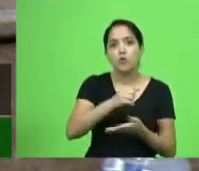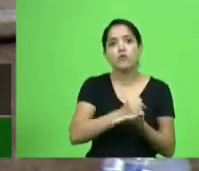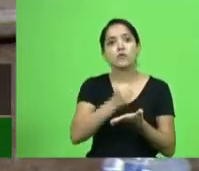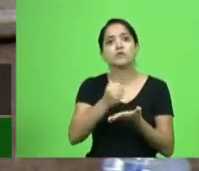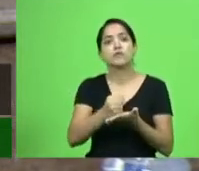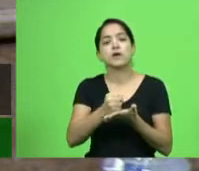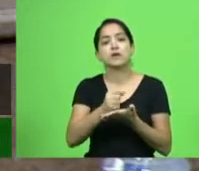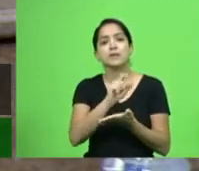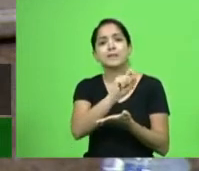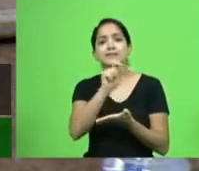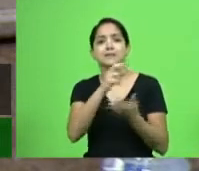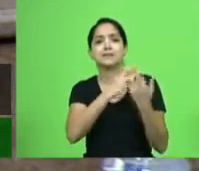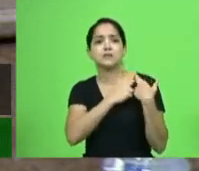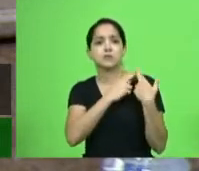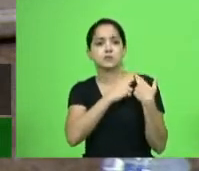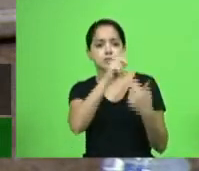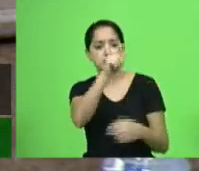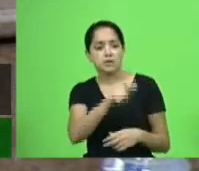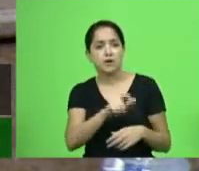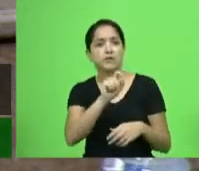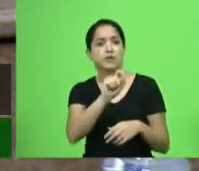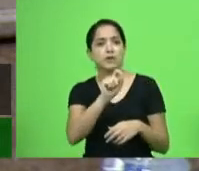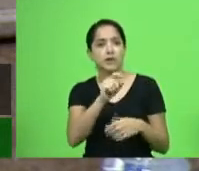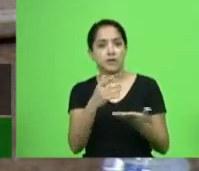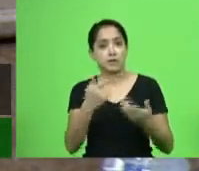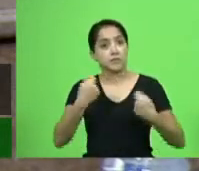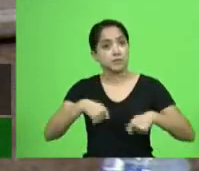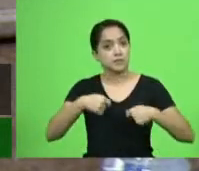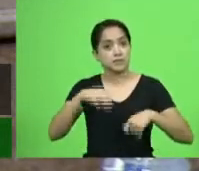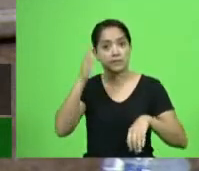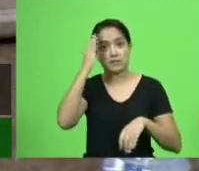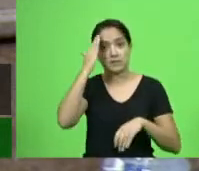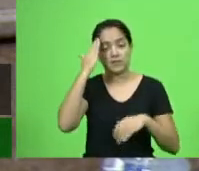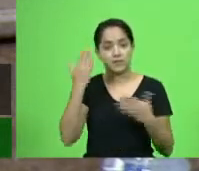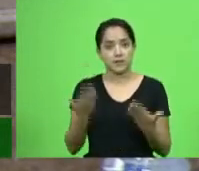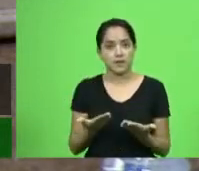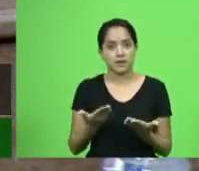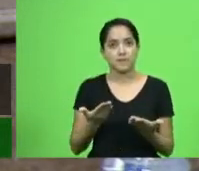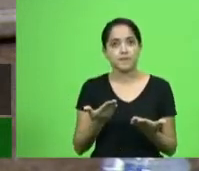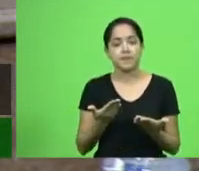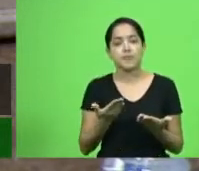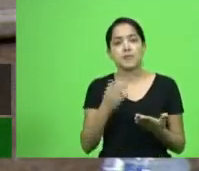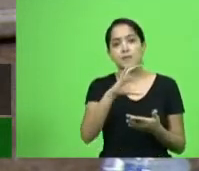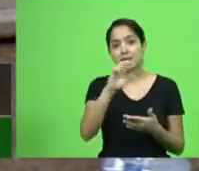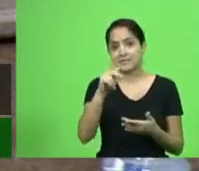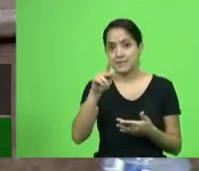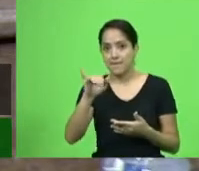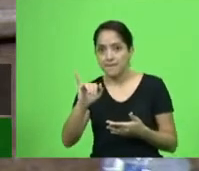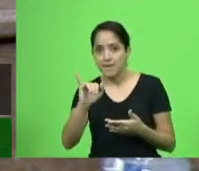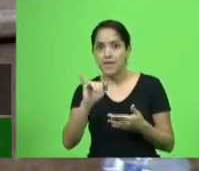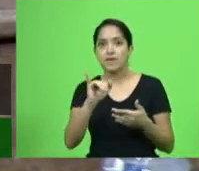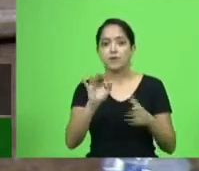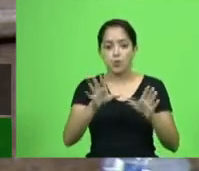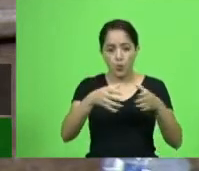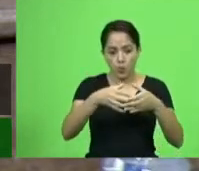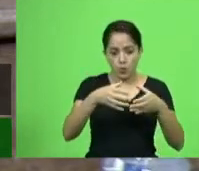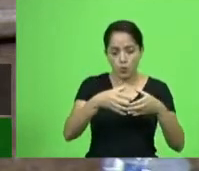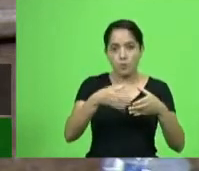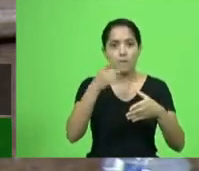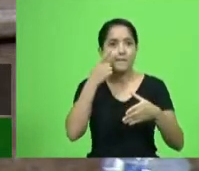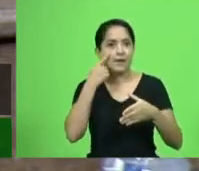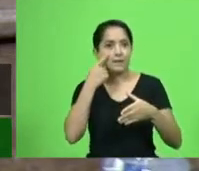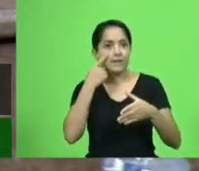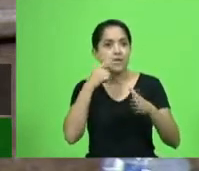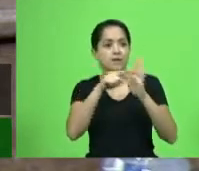Quem está levando com isso aqui? Isso aqui a gente precisa saber. Inclusive, estou lá dando uma CPI para que a gente possa levantar